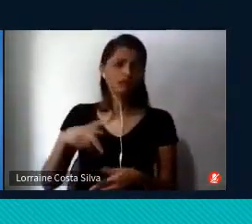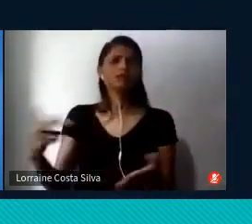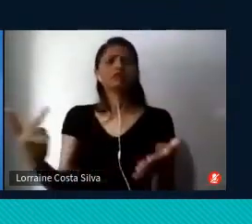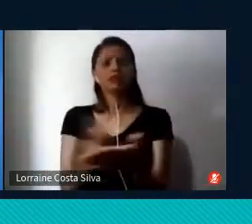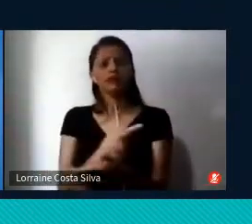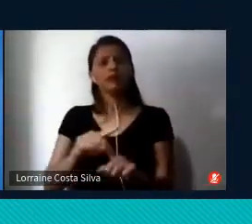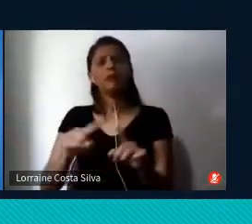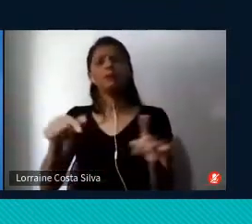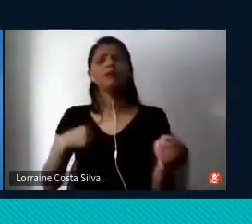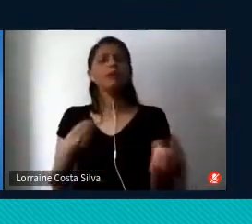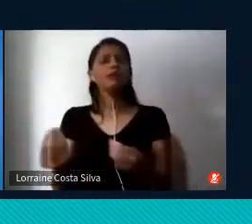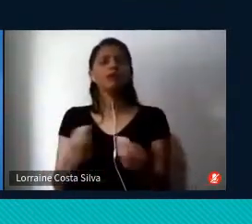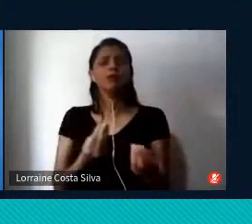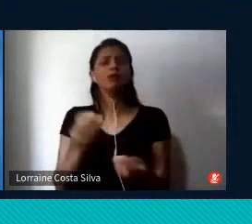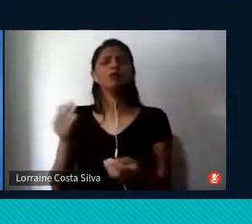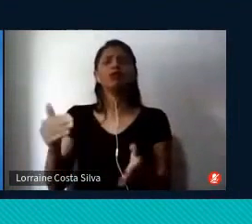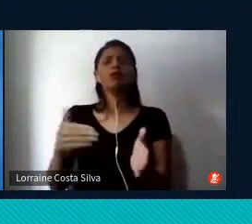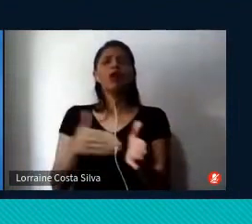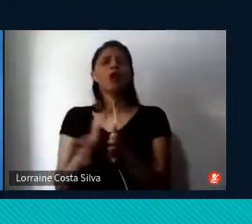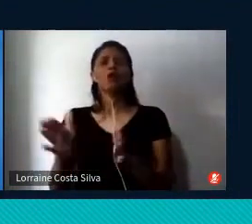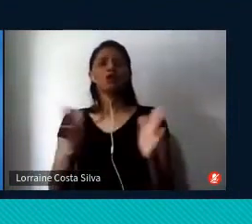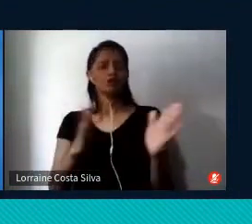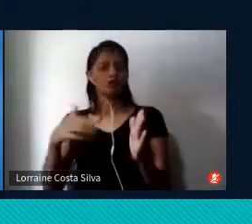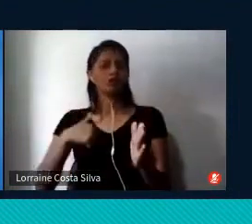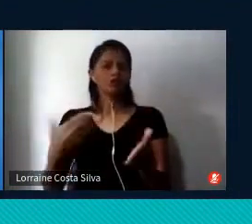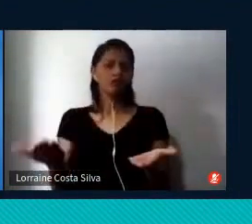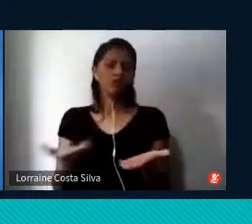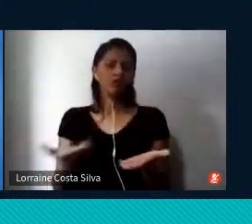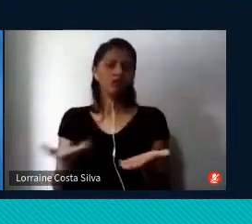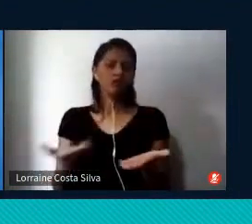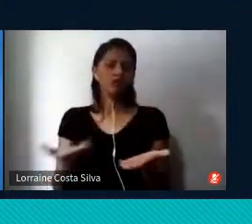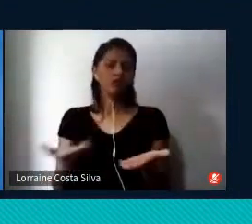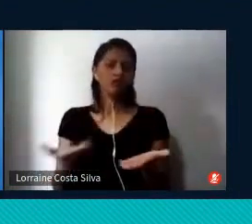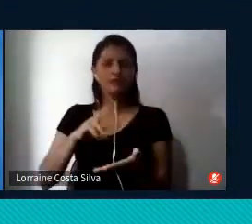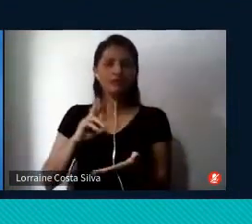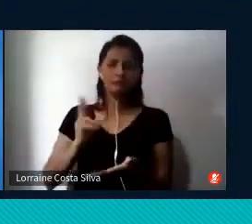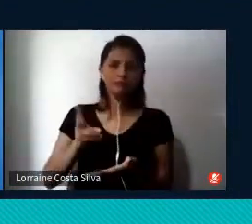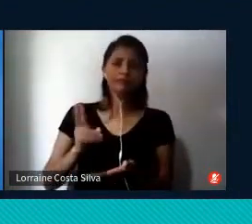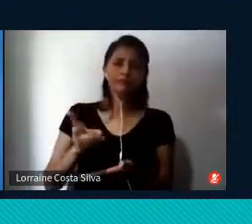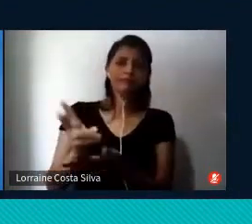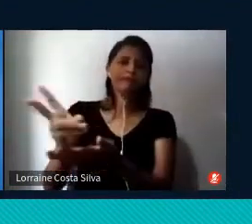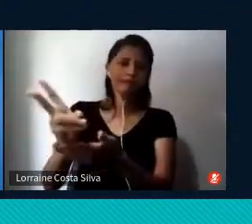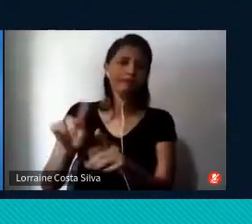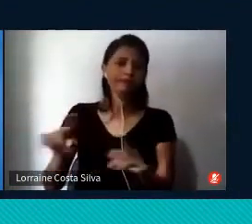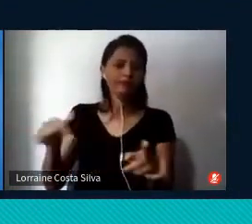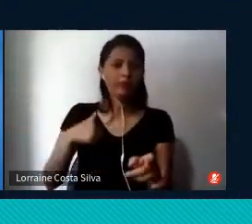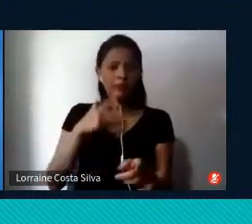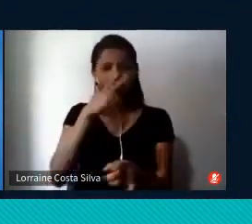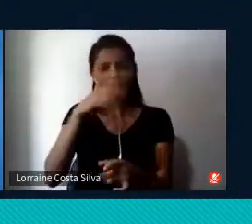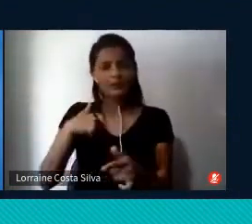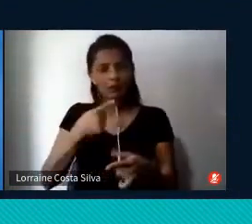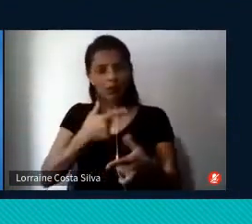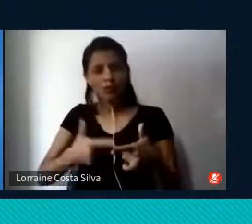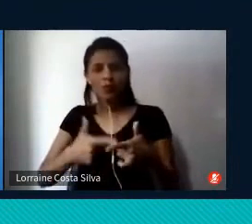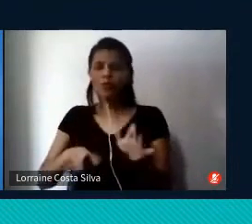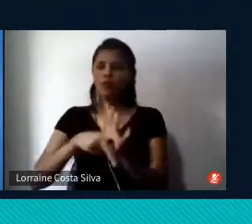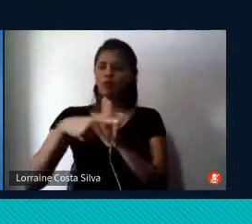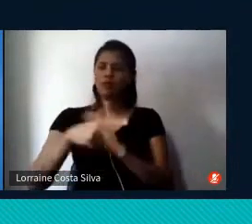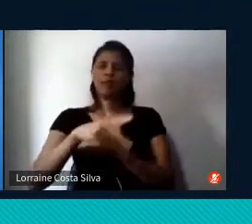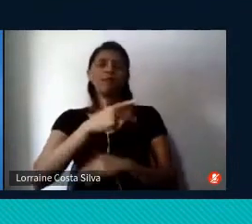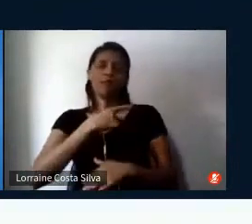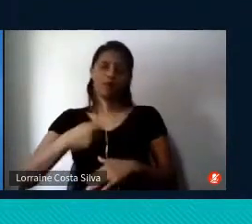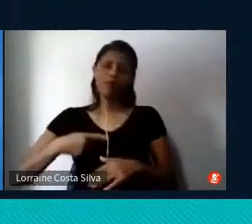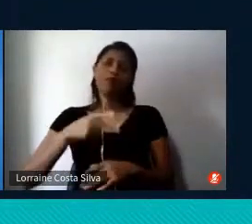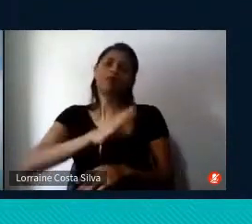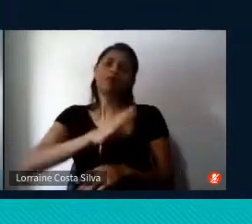nos últimos dias, essa situação recorrente vai ser vista como um problema público ou um problema social? Pode